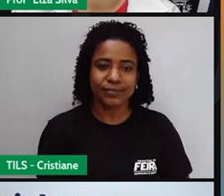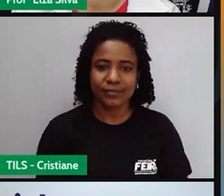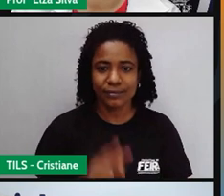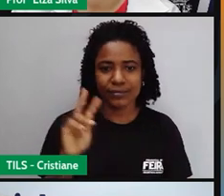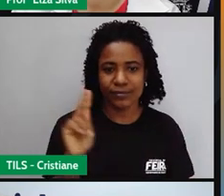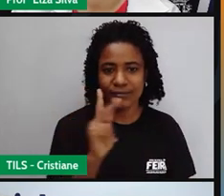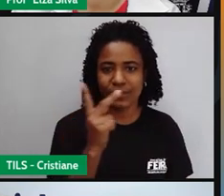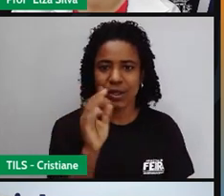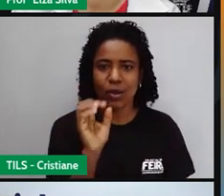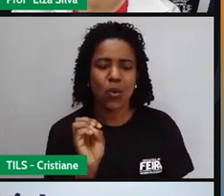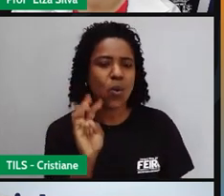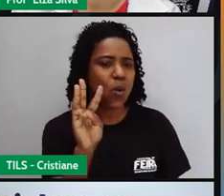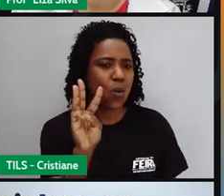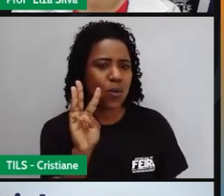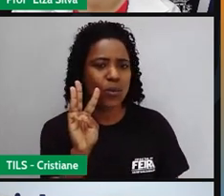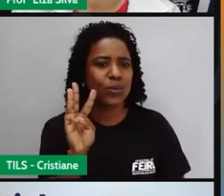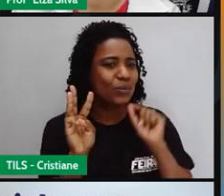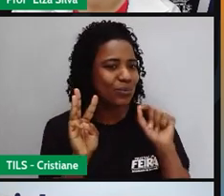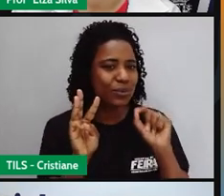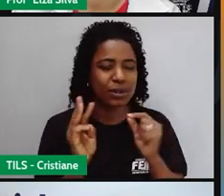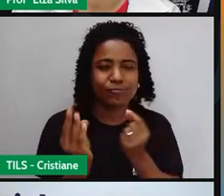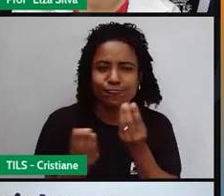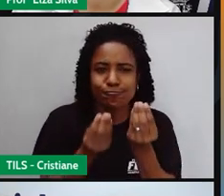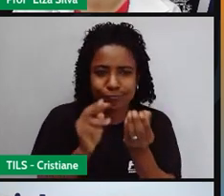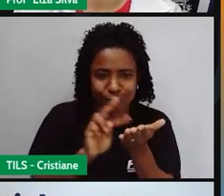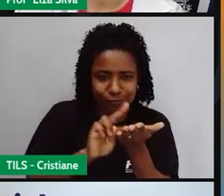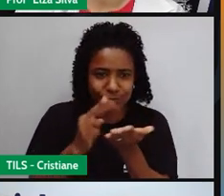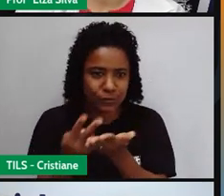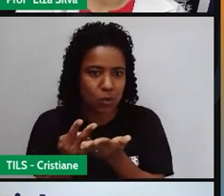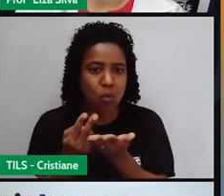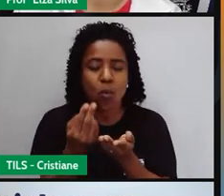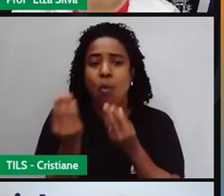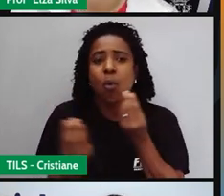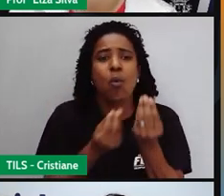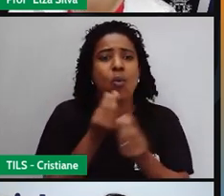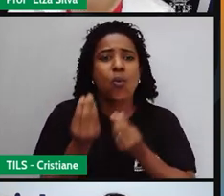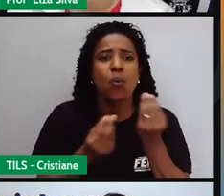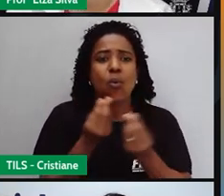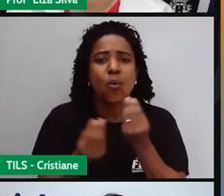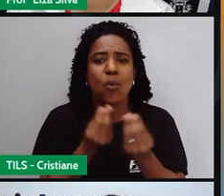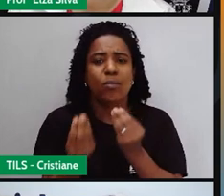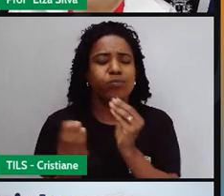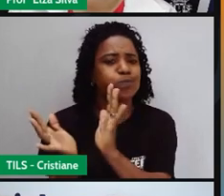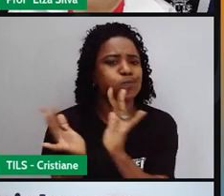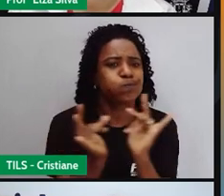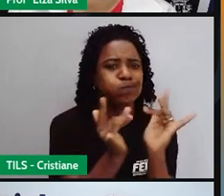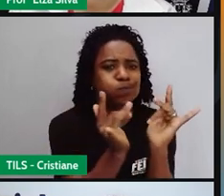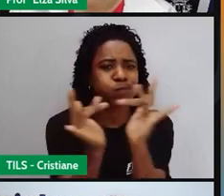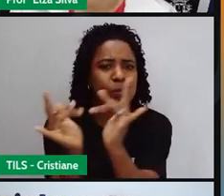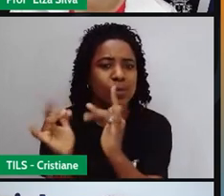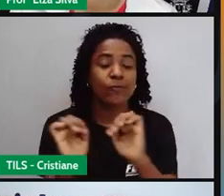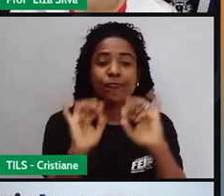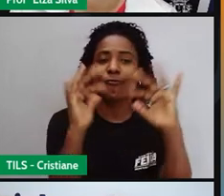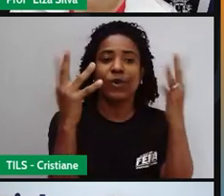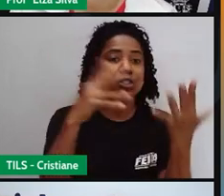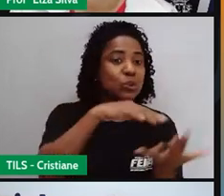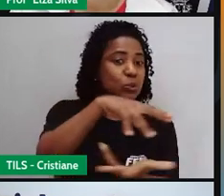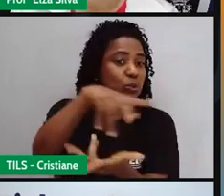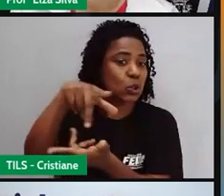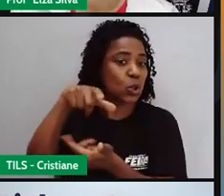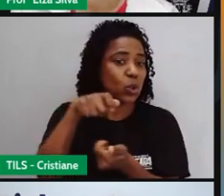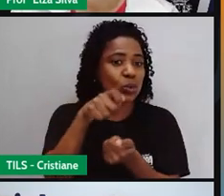como? Como é o dia dos namorados ao redor do mundo, né? O é